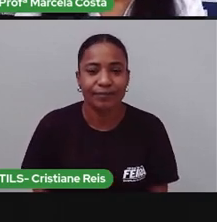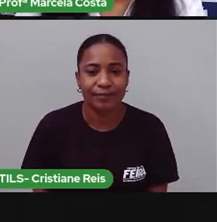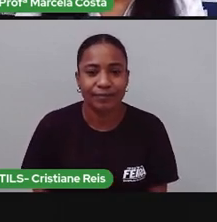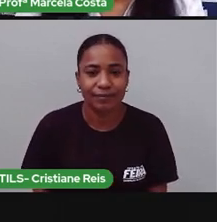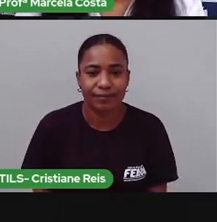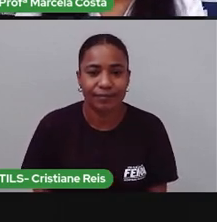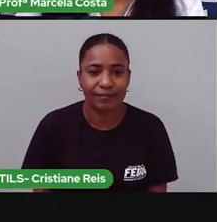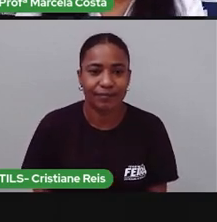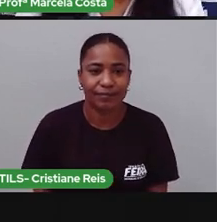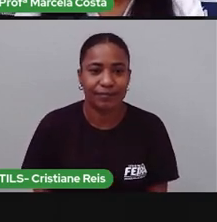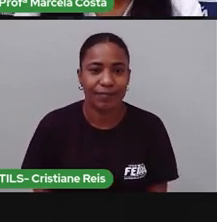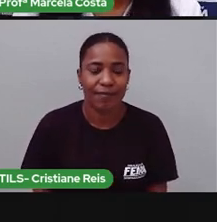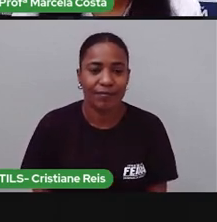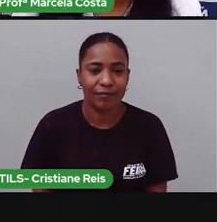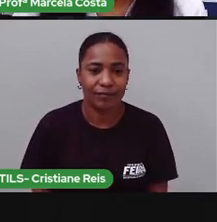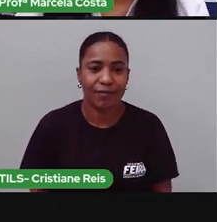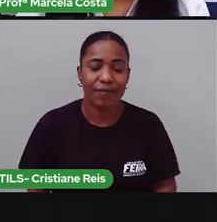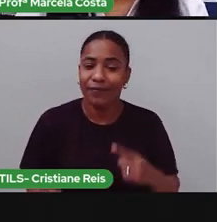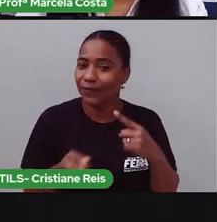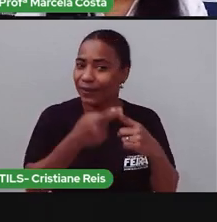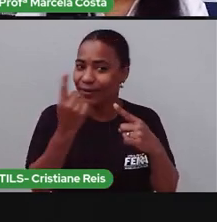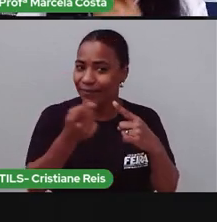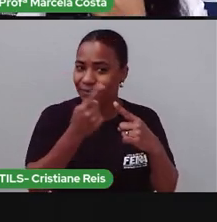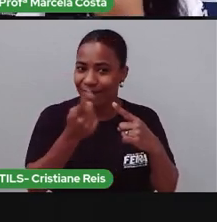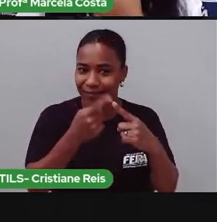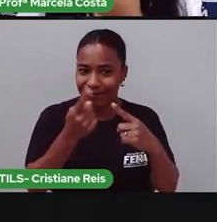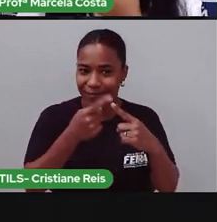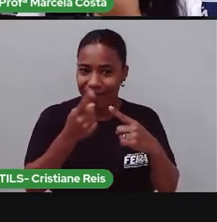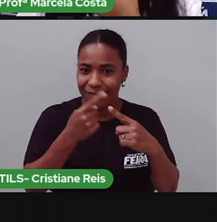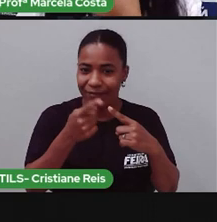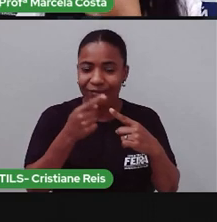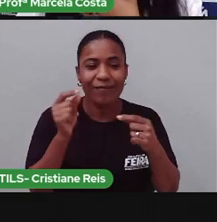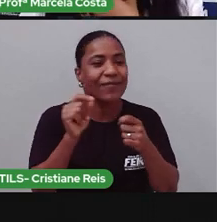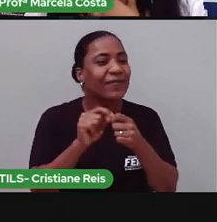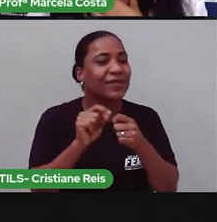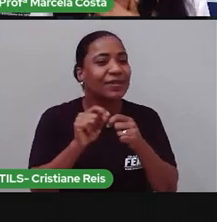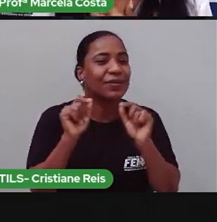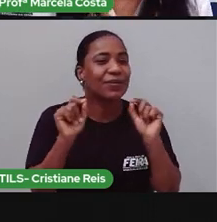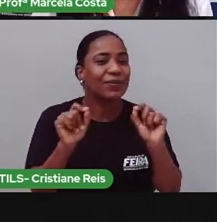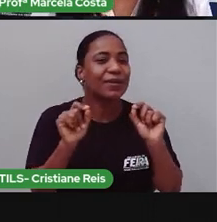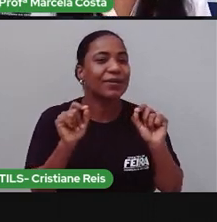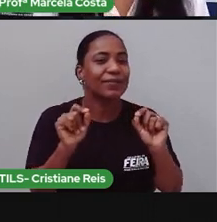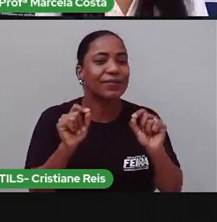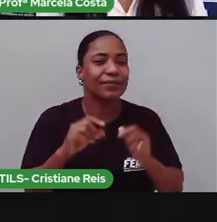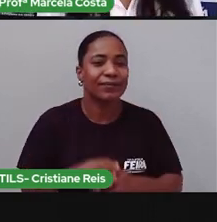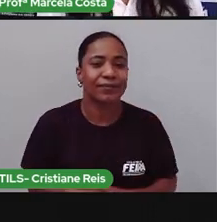Vamos lá. Então, qual é a primeira coisa que a gente faz quando a gente vai escrever?